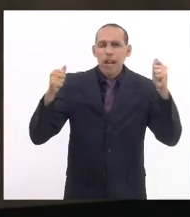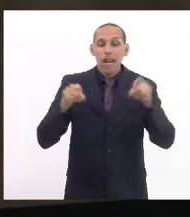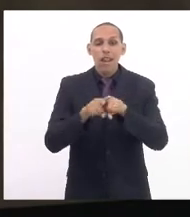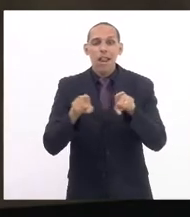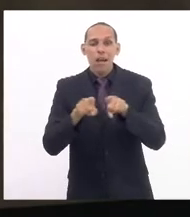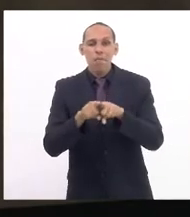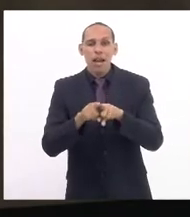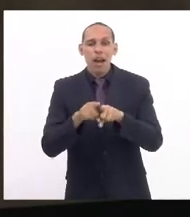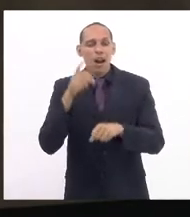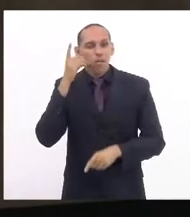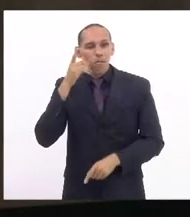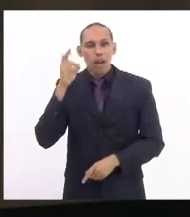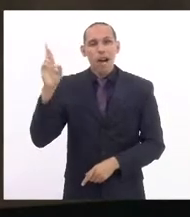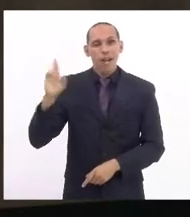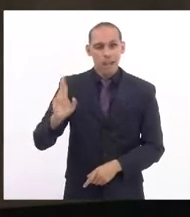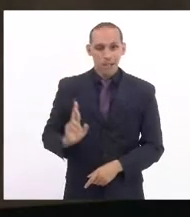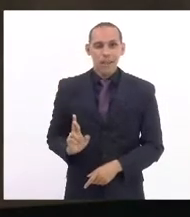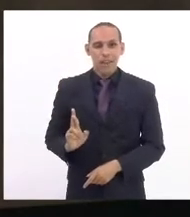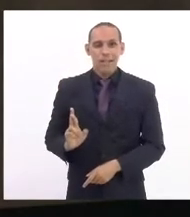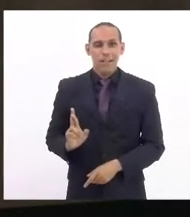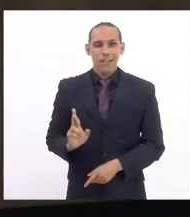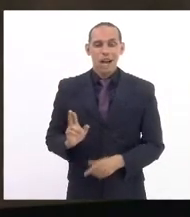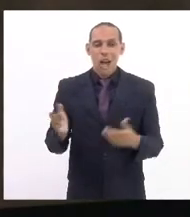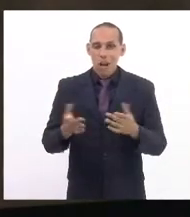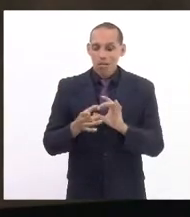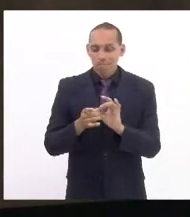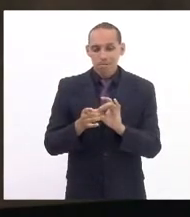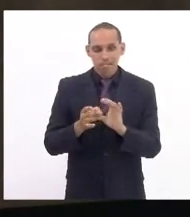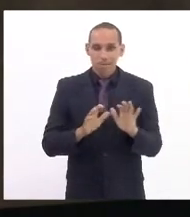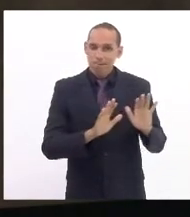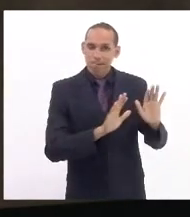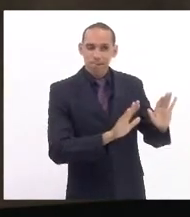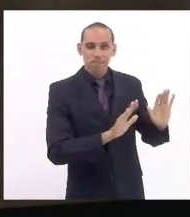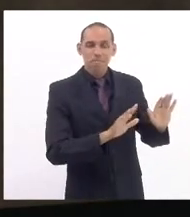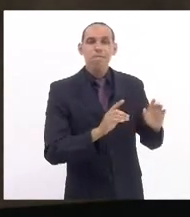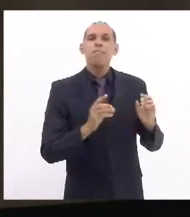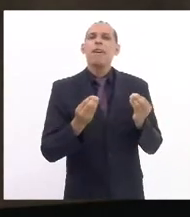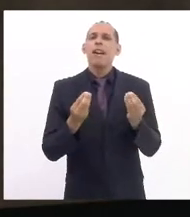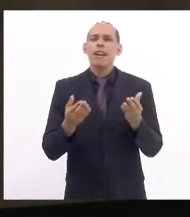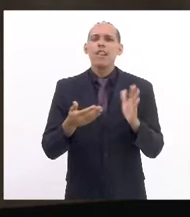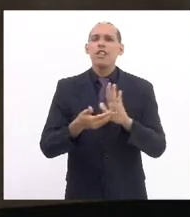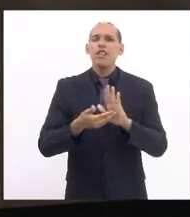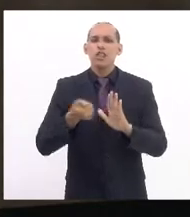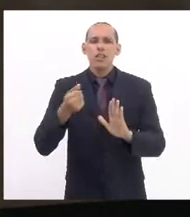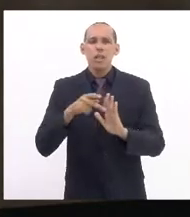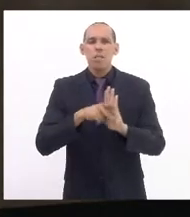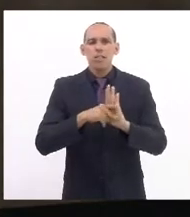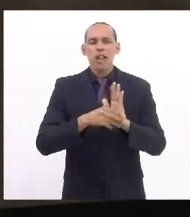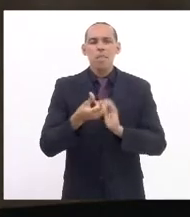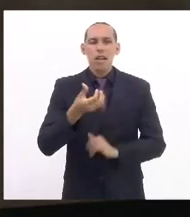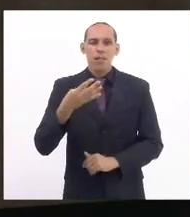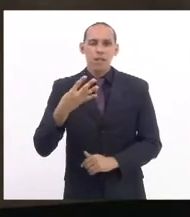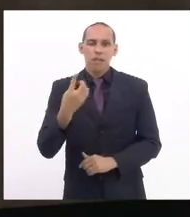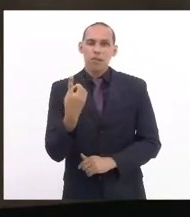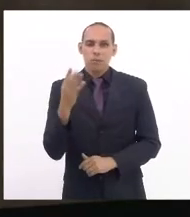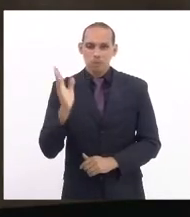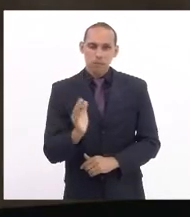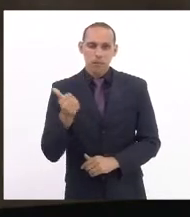Renata Souza, que está de licença, para a retirada do projeto 1641-2019.